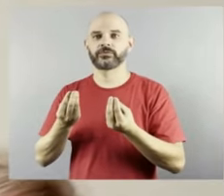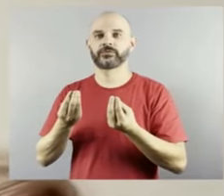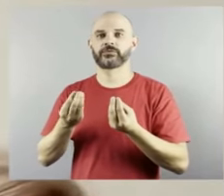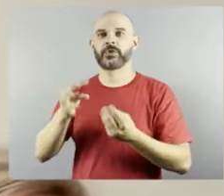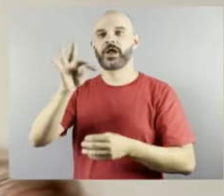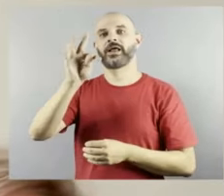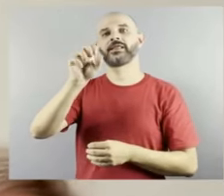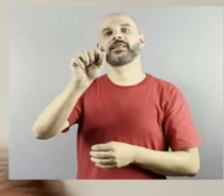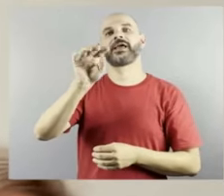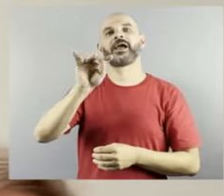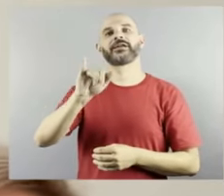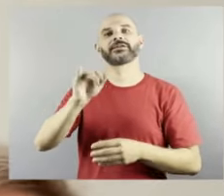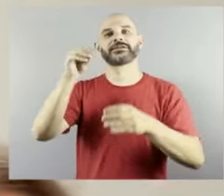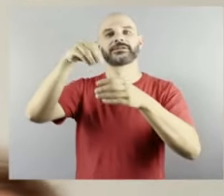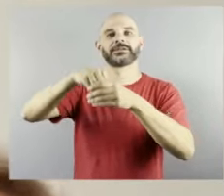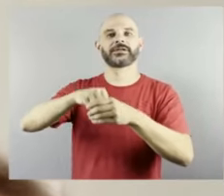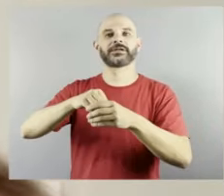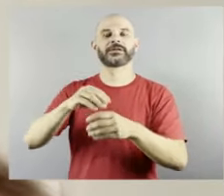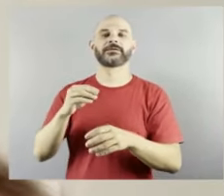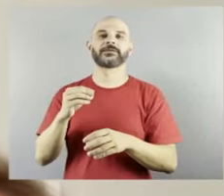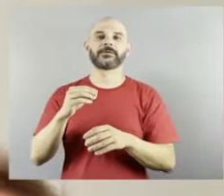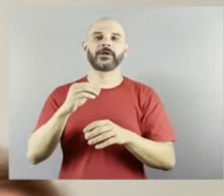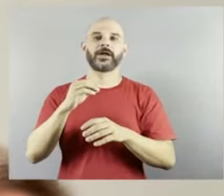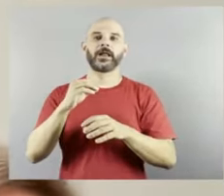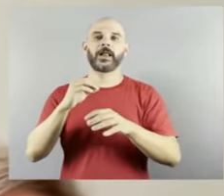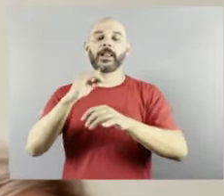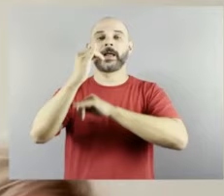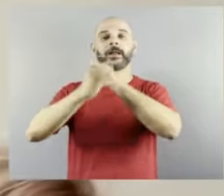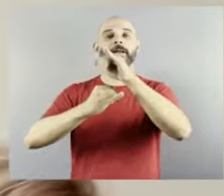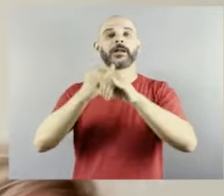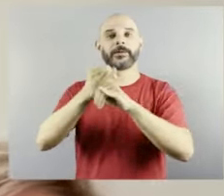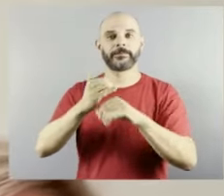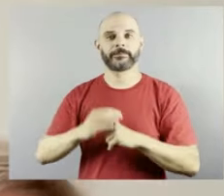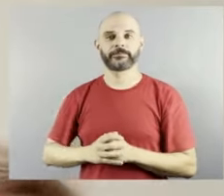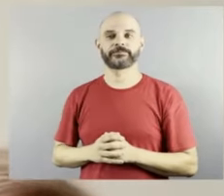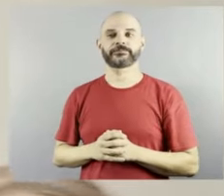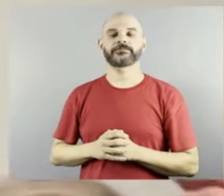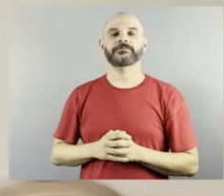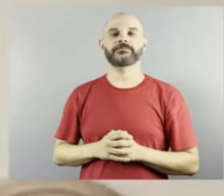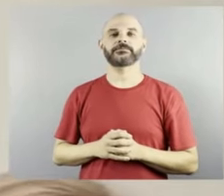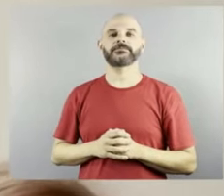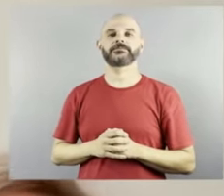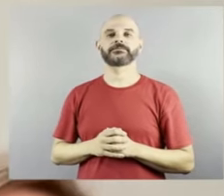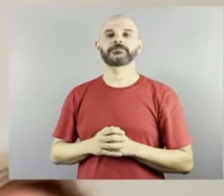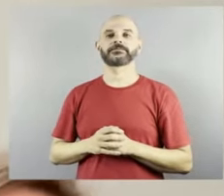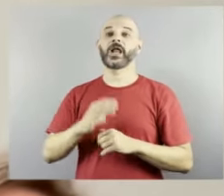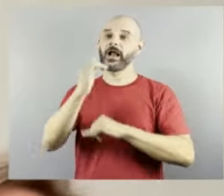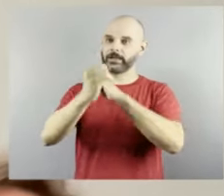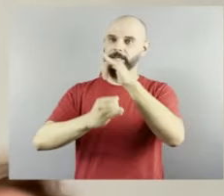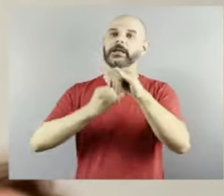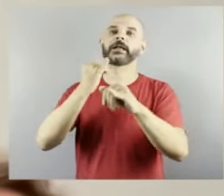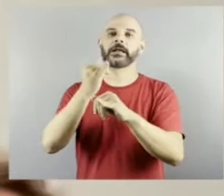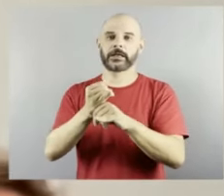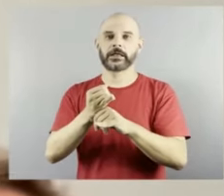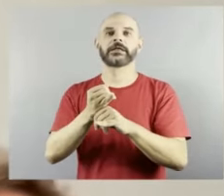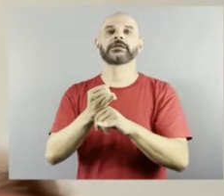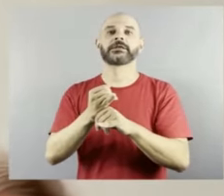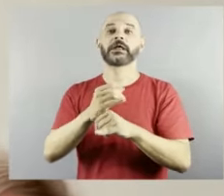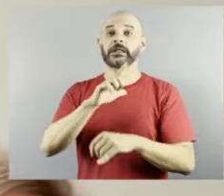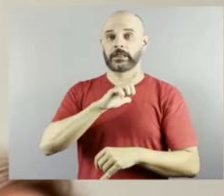A internet também tem o seu lado ruim, mas tem um lado muito positivo, né, Maria Alice?